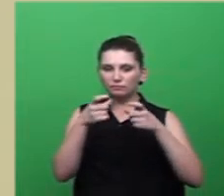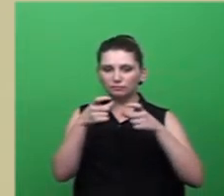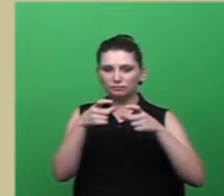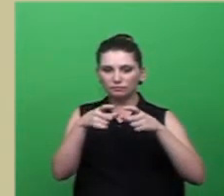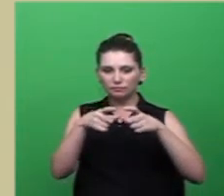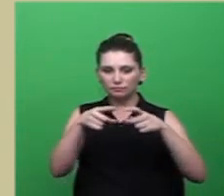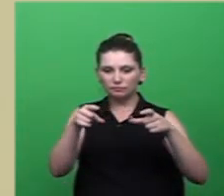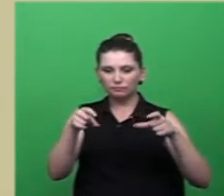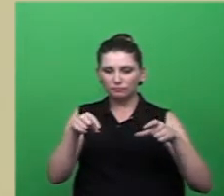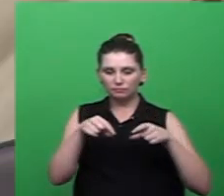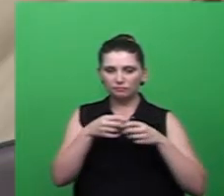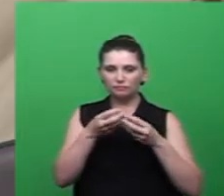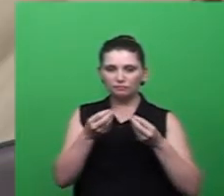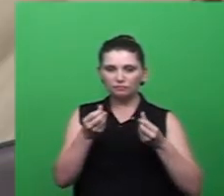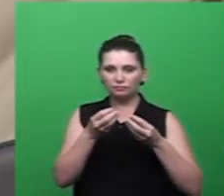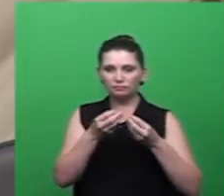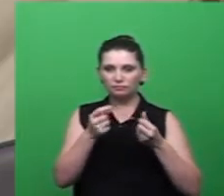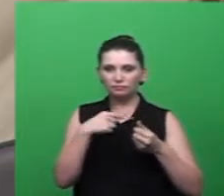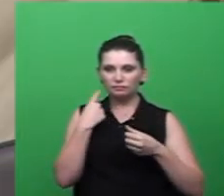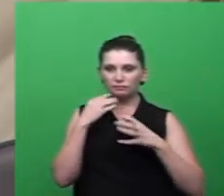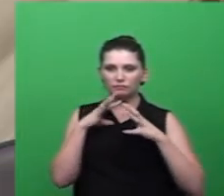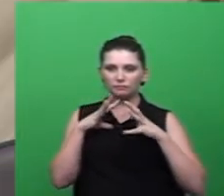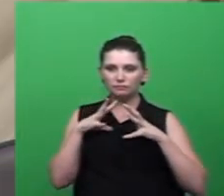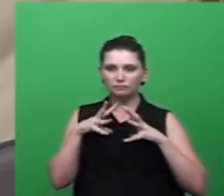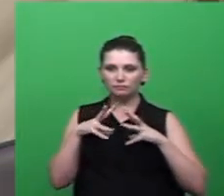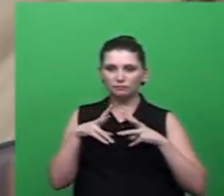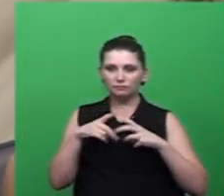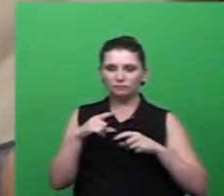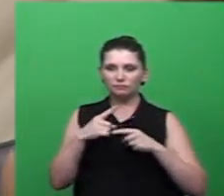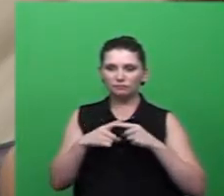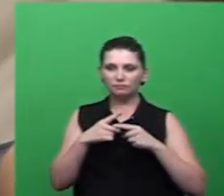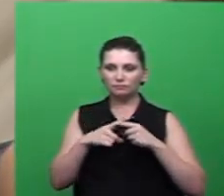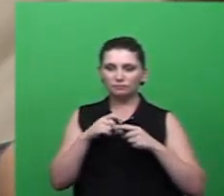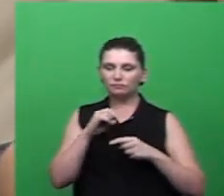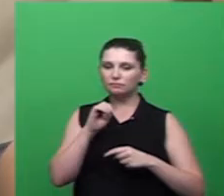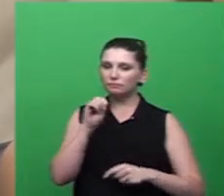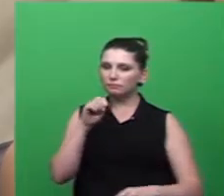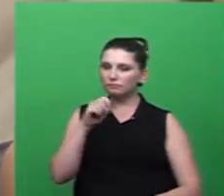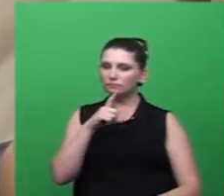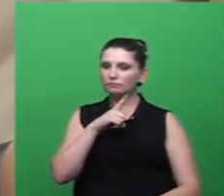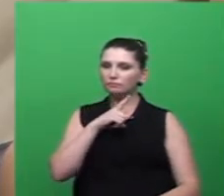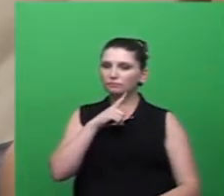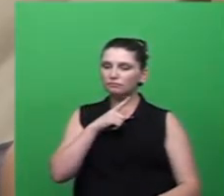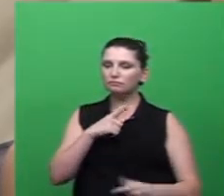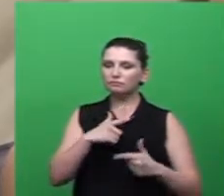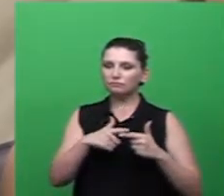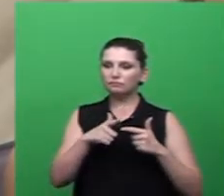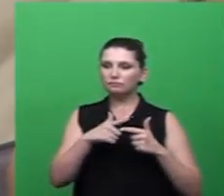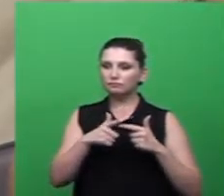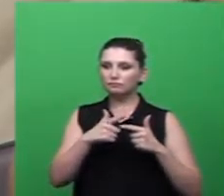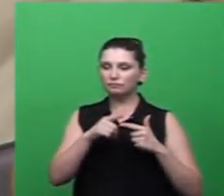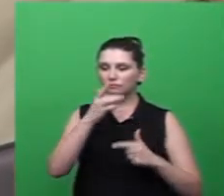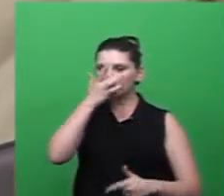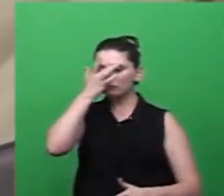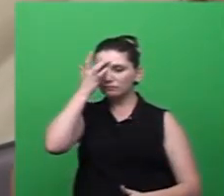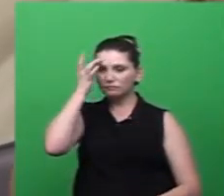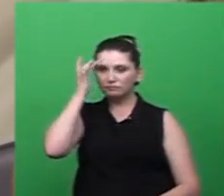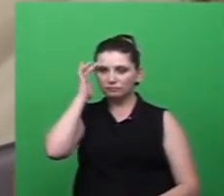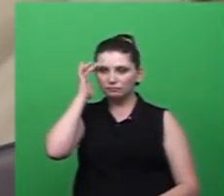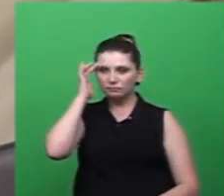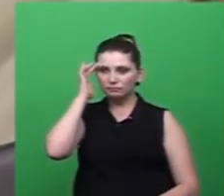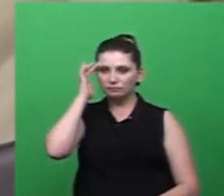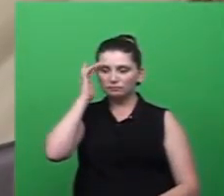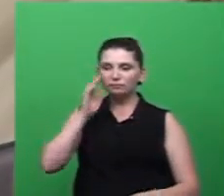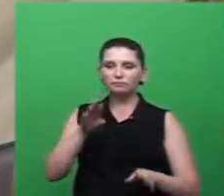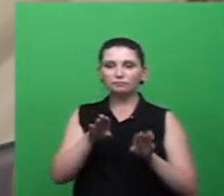autorizados por nós pra fazer a limpeza porque estava trazendo problema pra população inclusive antes de chegar até a